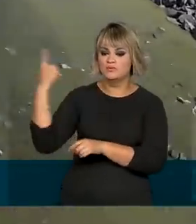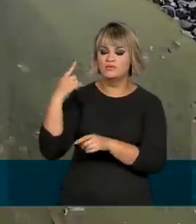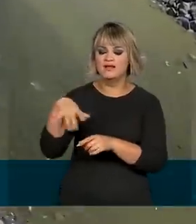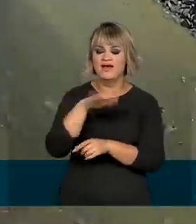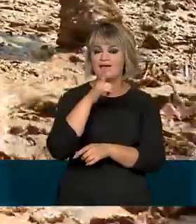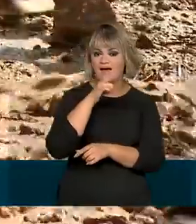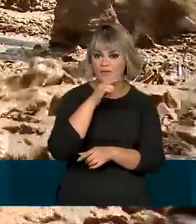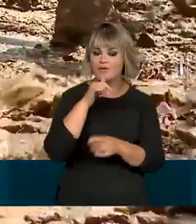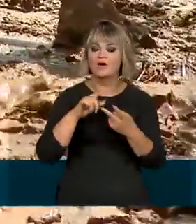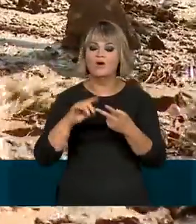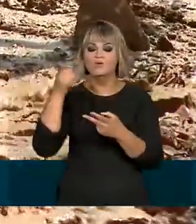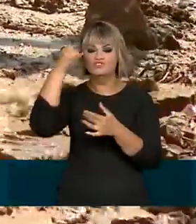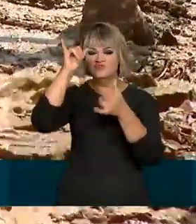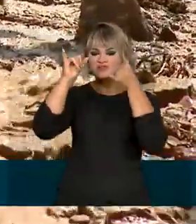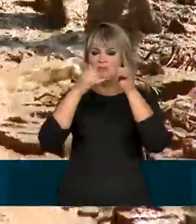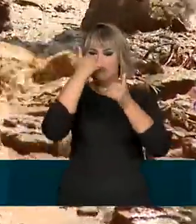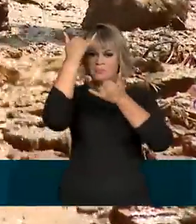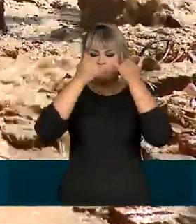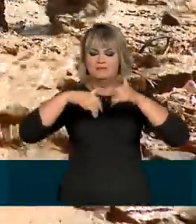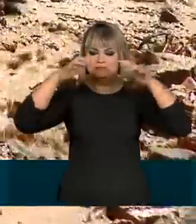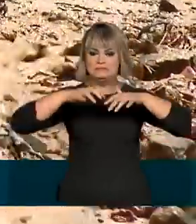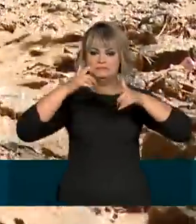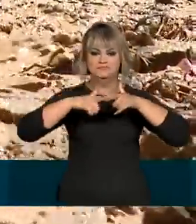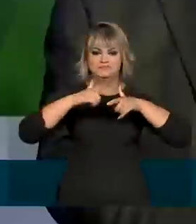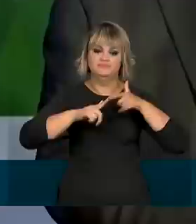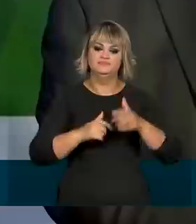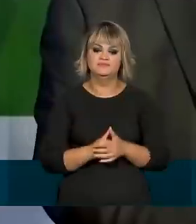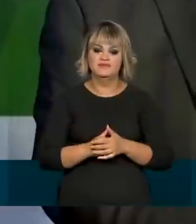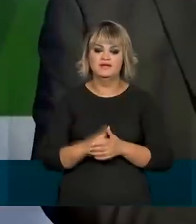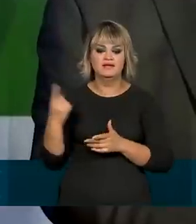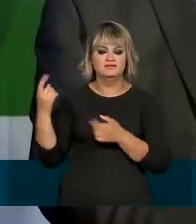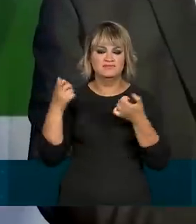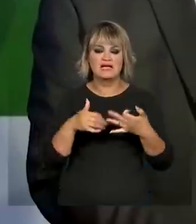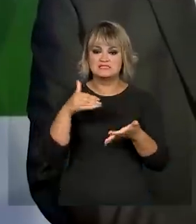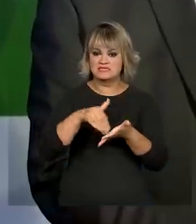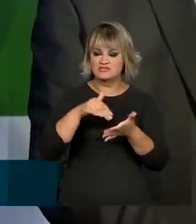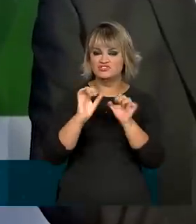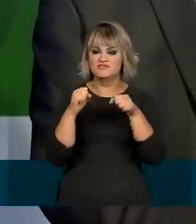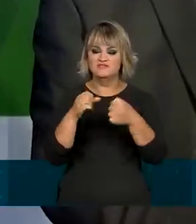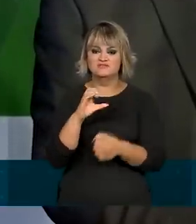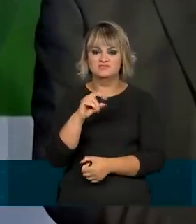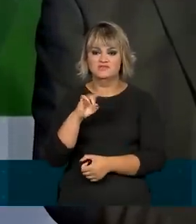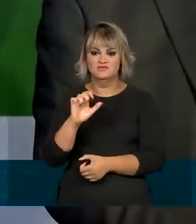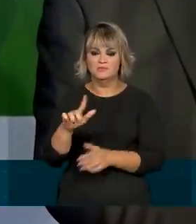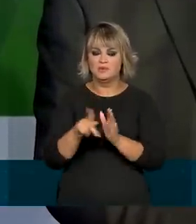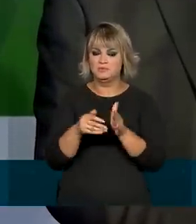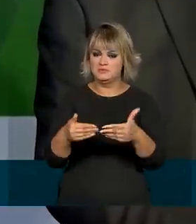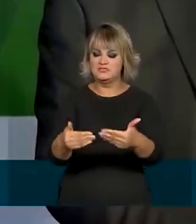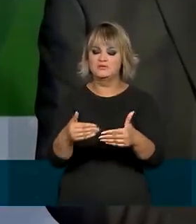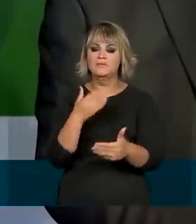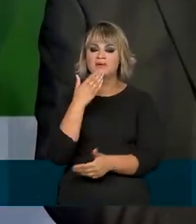hídrica e de prevenção a desastres naturais. A Secretaria de Defesa Civil, uma das secretarias finais do Ministério, pede